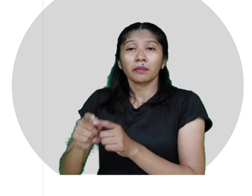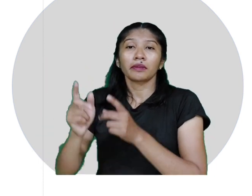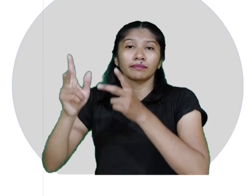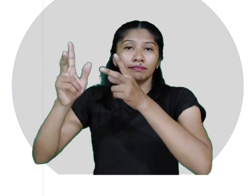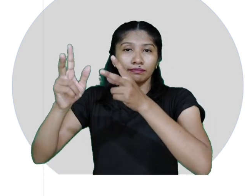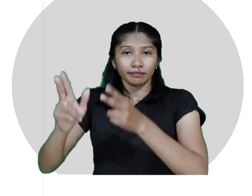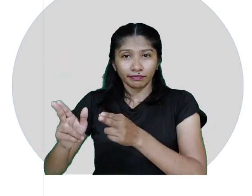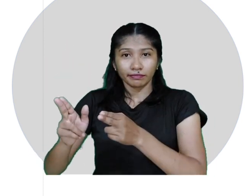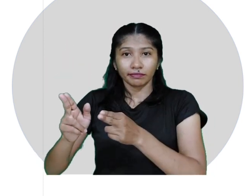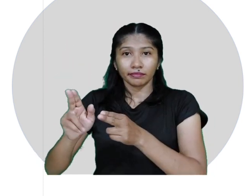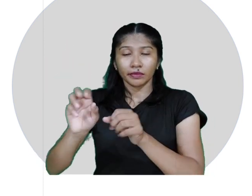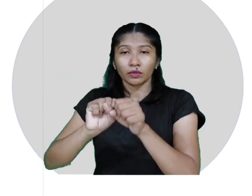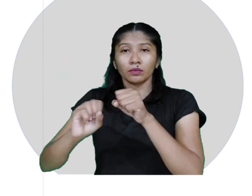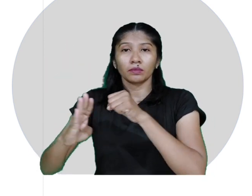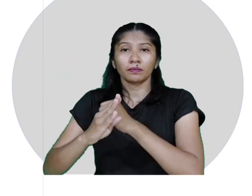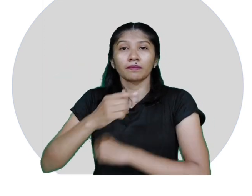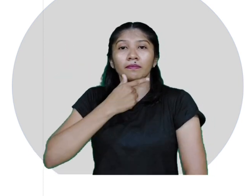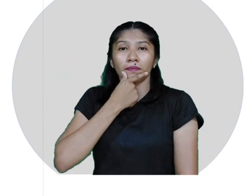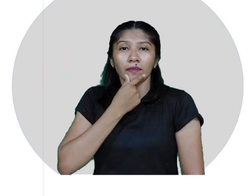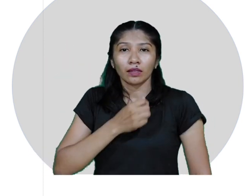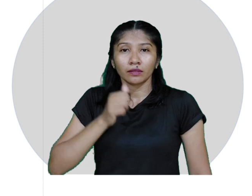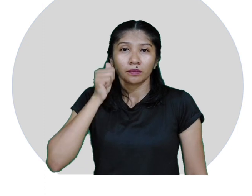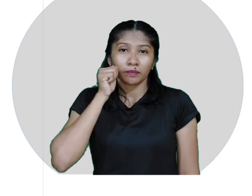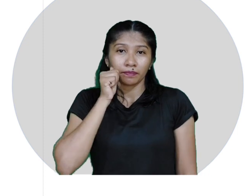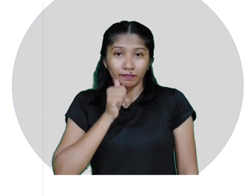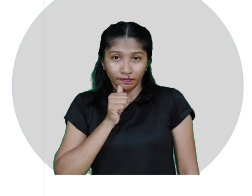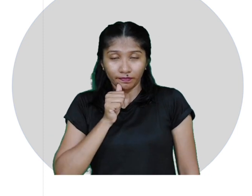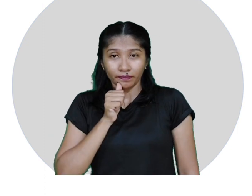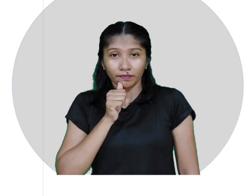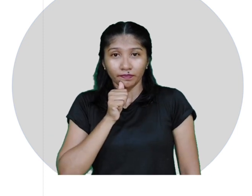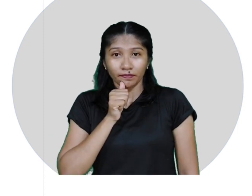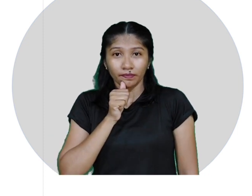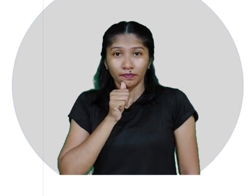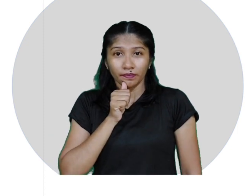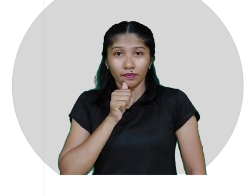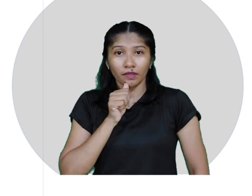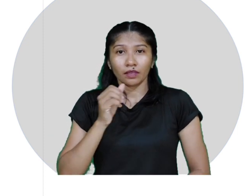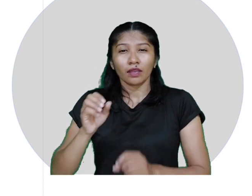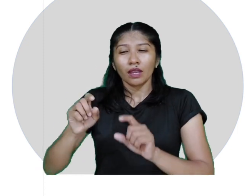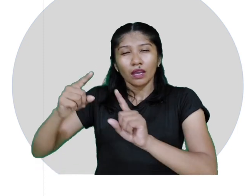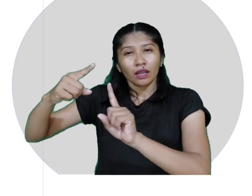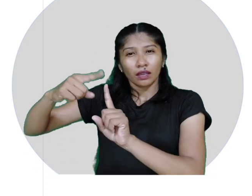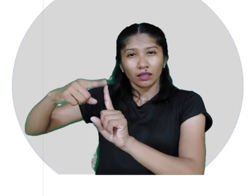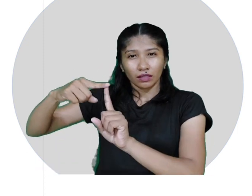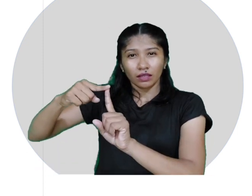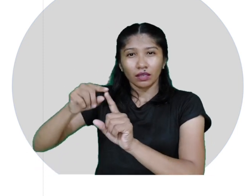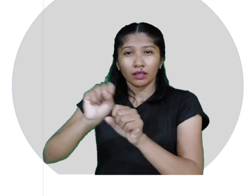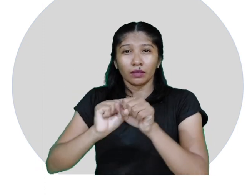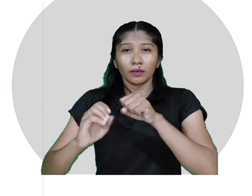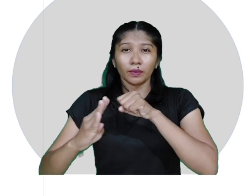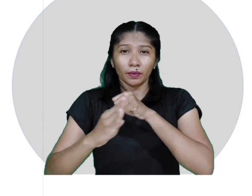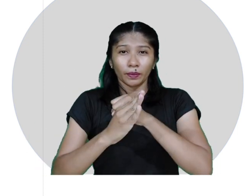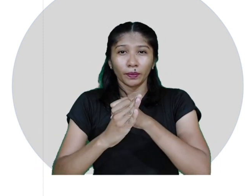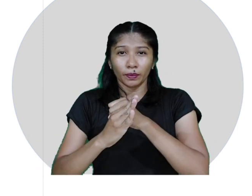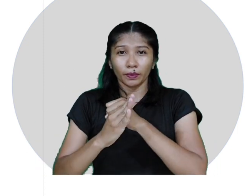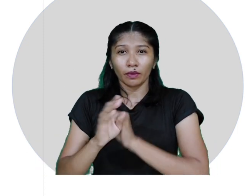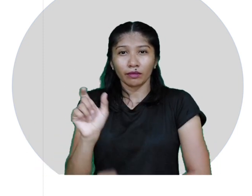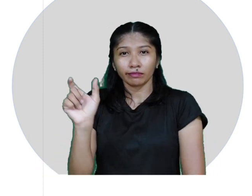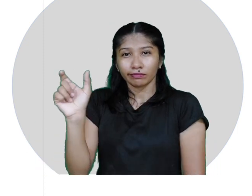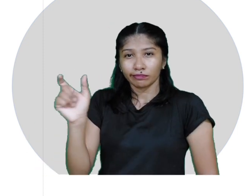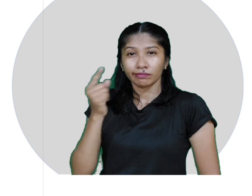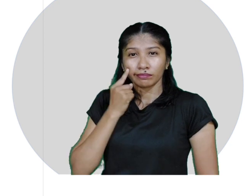substantivos masculinos e femininos, como é o caso do substantivo currus,